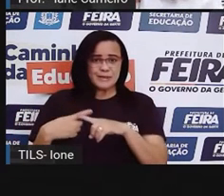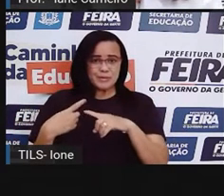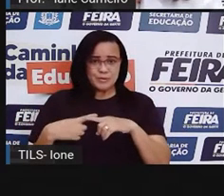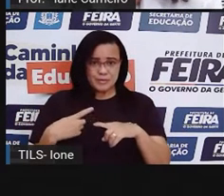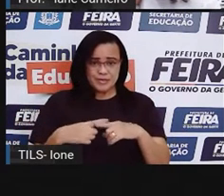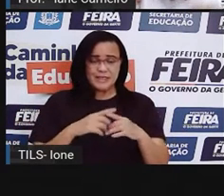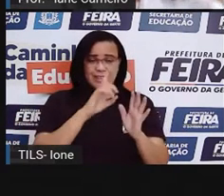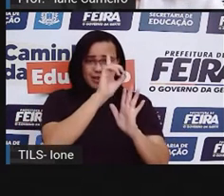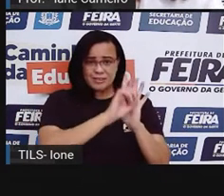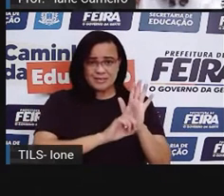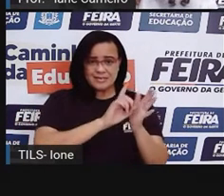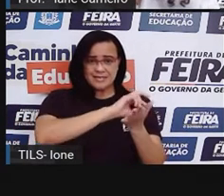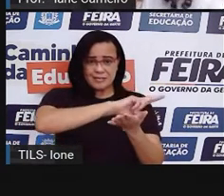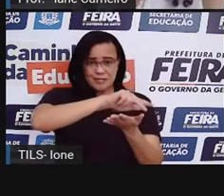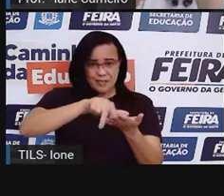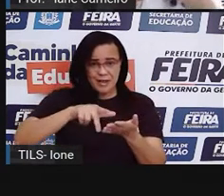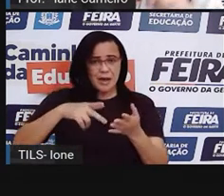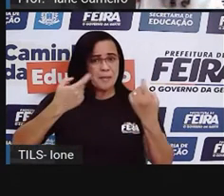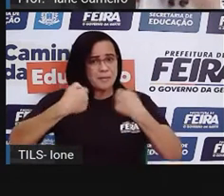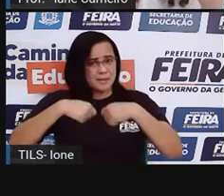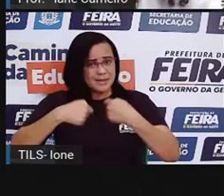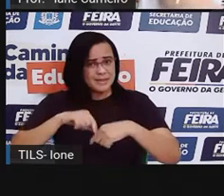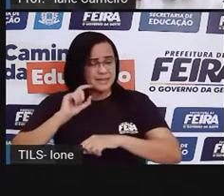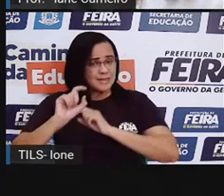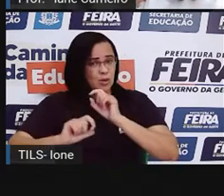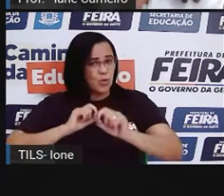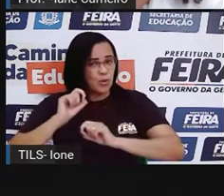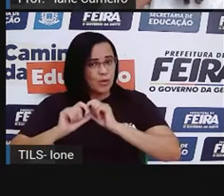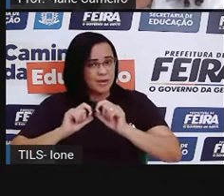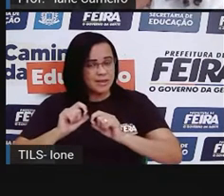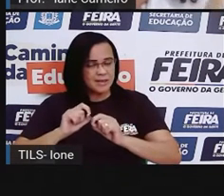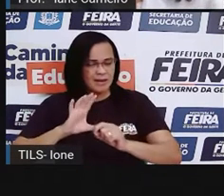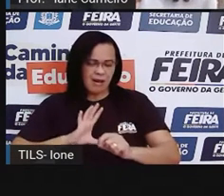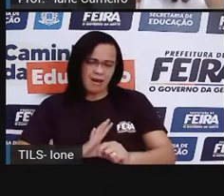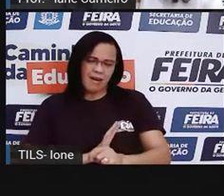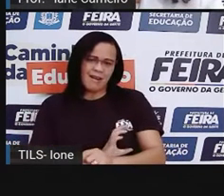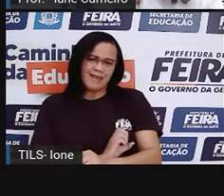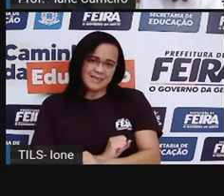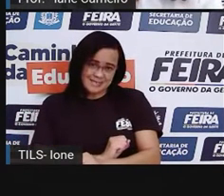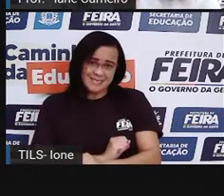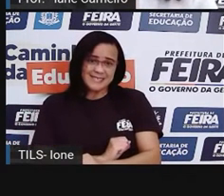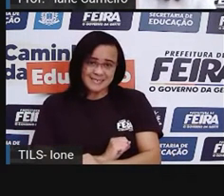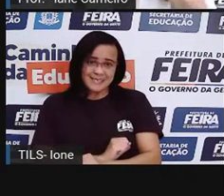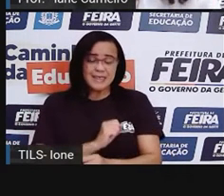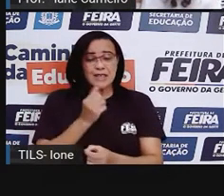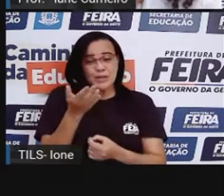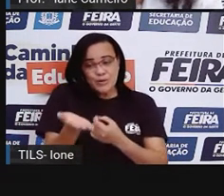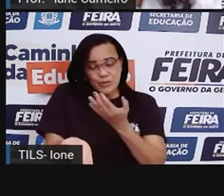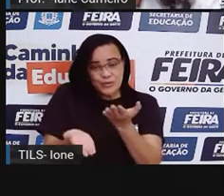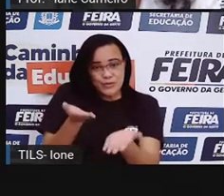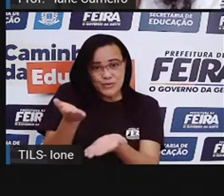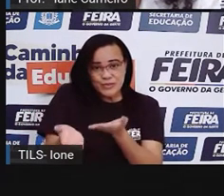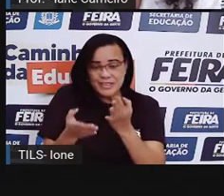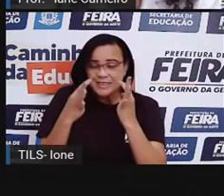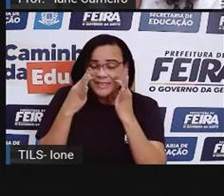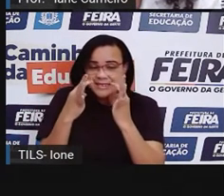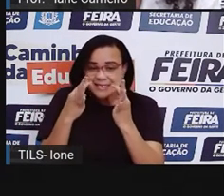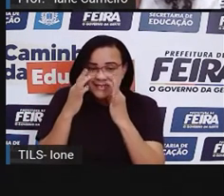merece, precisa, e ela tem o direito de ser amada, bem cuidada, né? E respeitada.